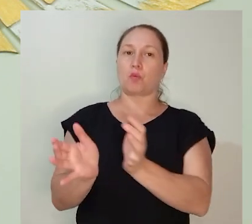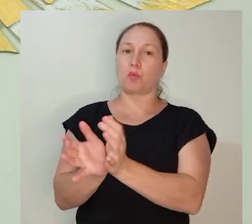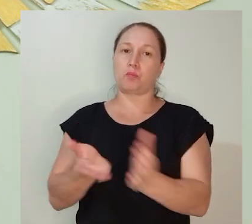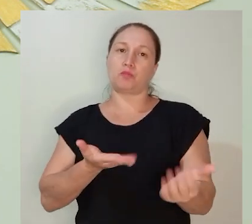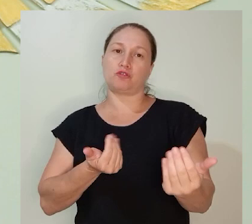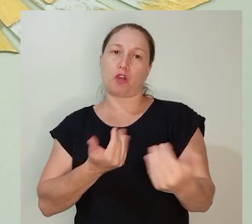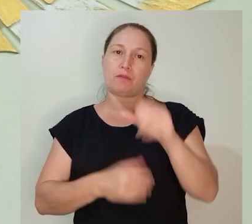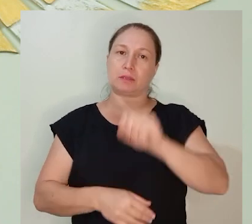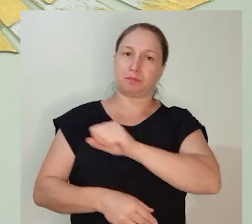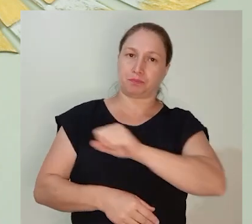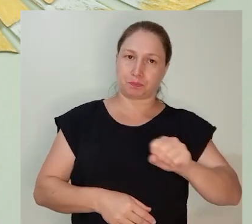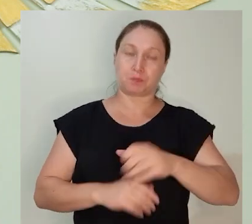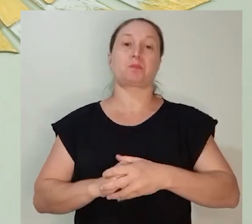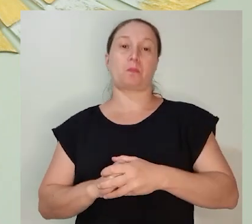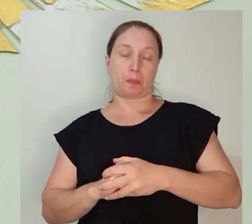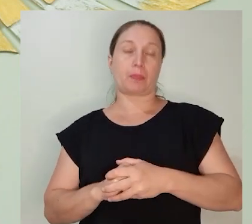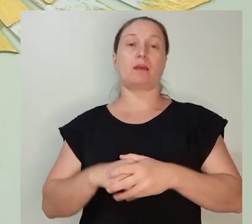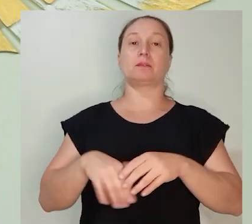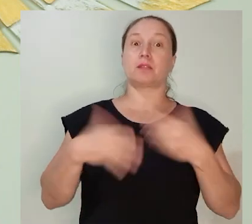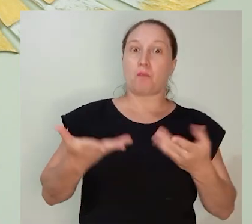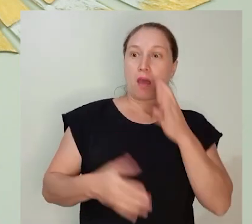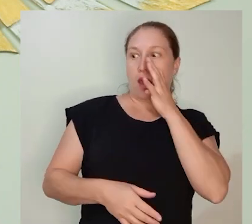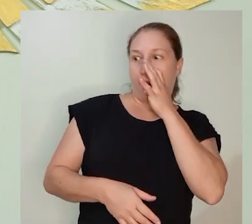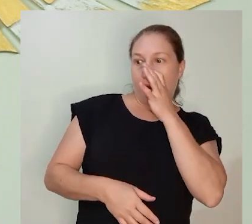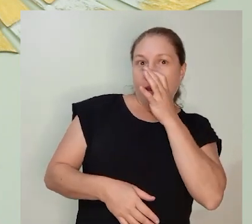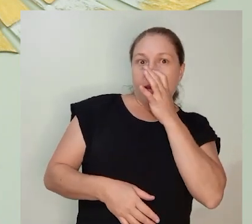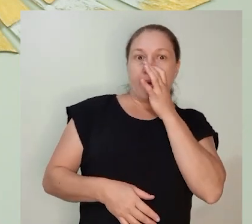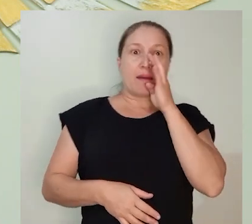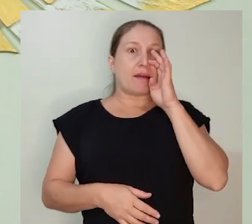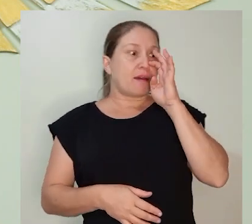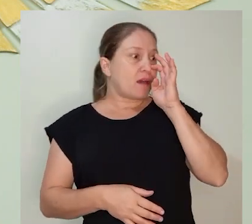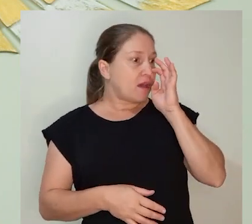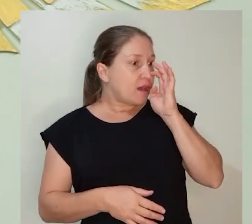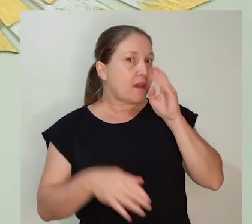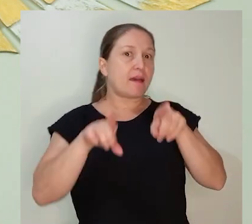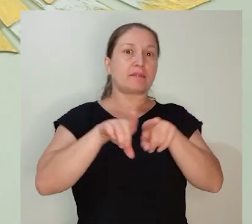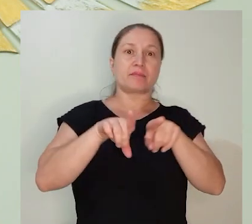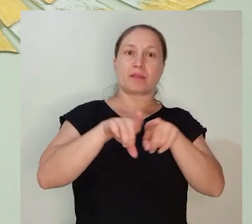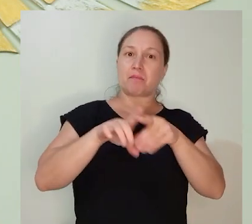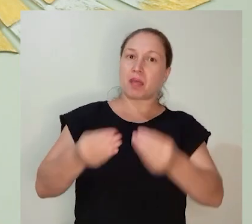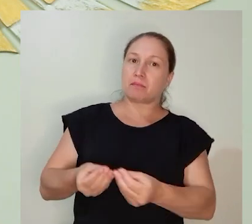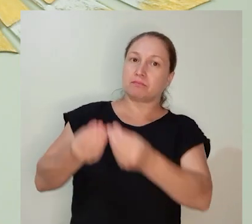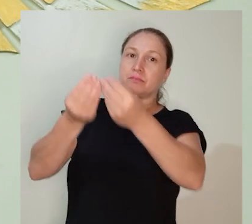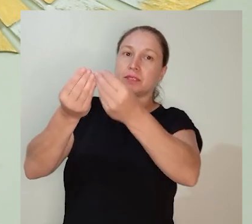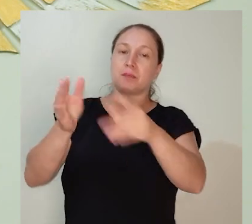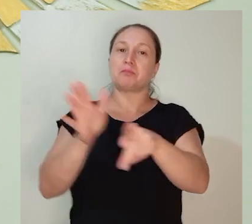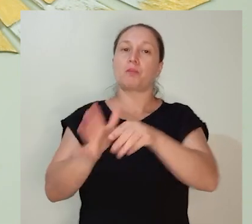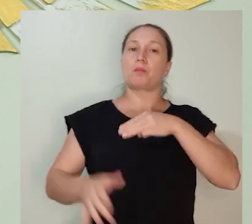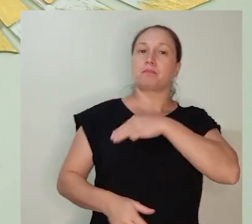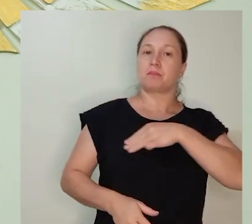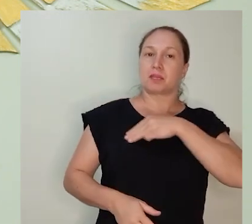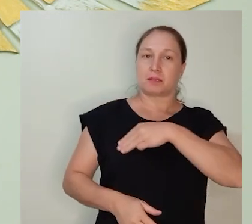me encantou a presença destes seminaristas, como também o acontecimento na celebração de